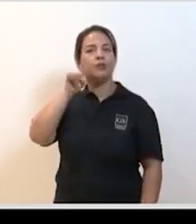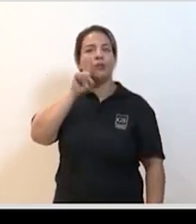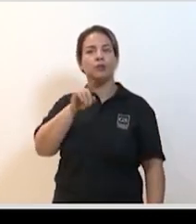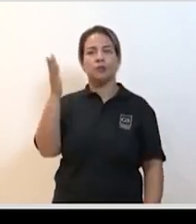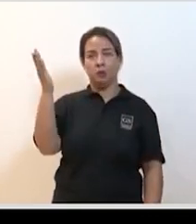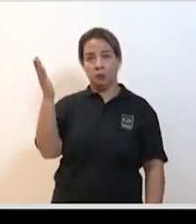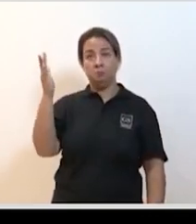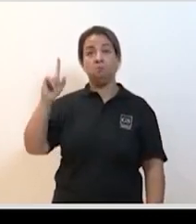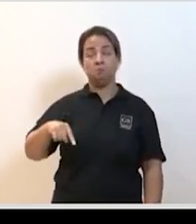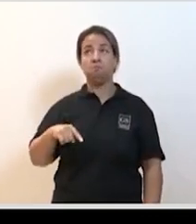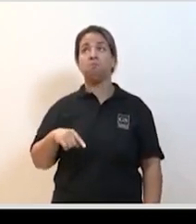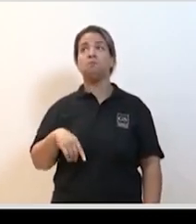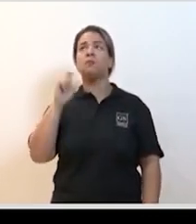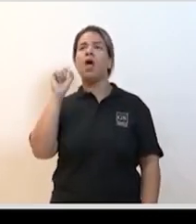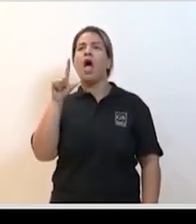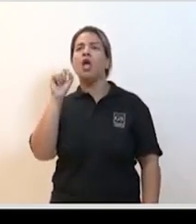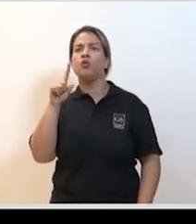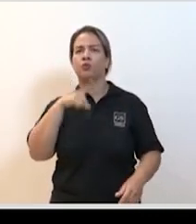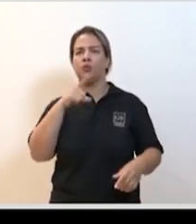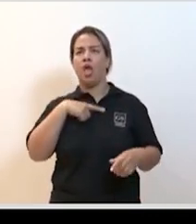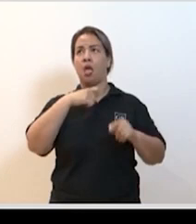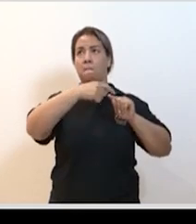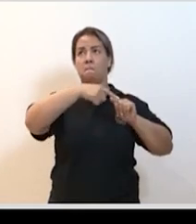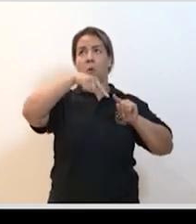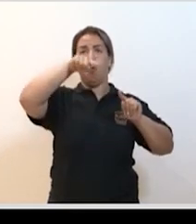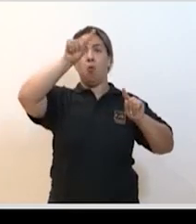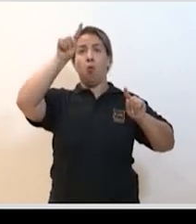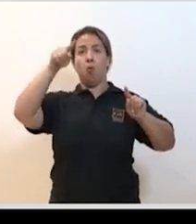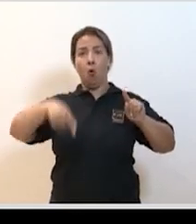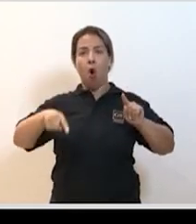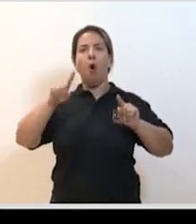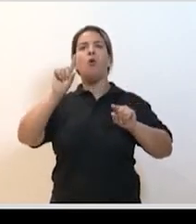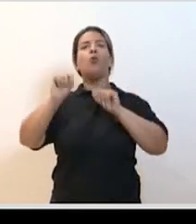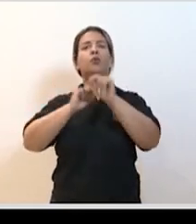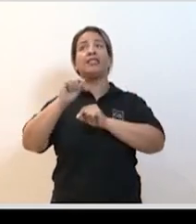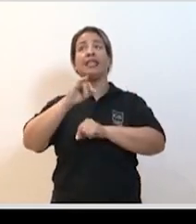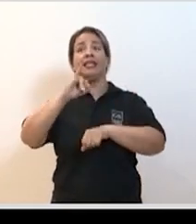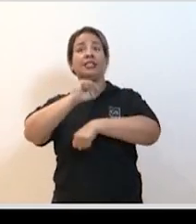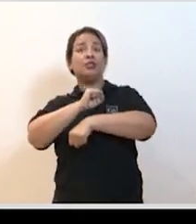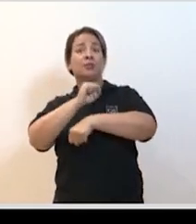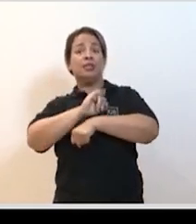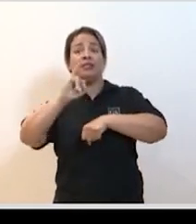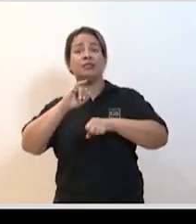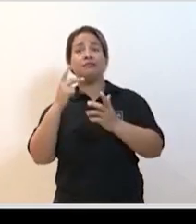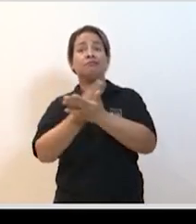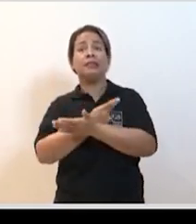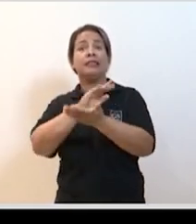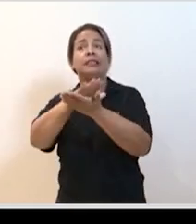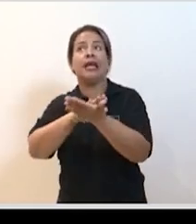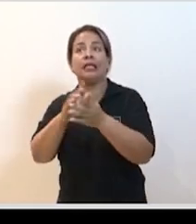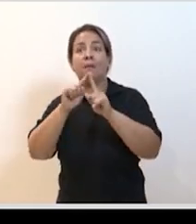o gráfico rachurado em azul o gráfico que tem um pico alto é o que seria esperado de caso se nada fosse feito o gráfico mais baixo em azul